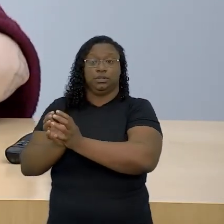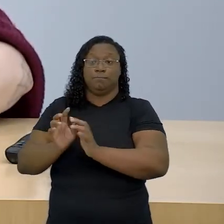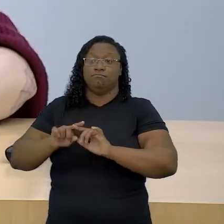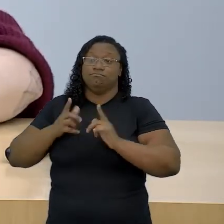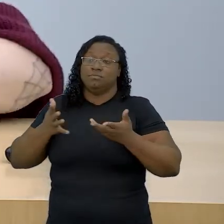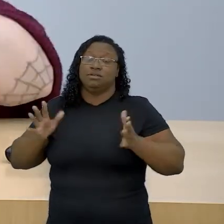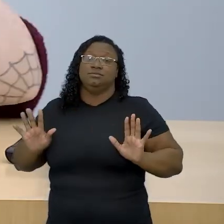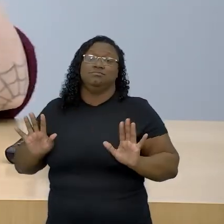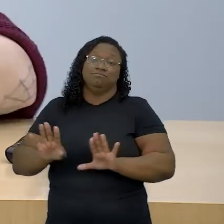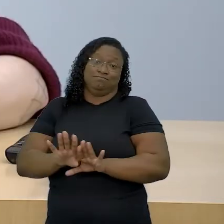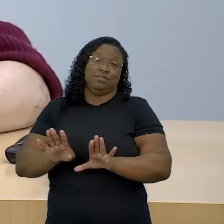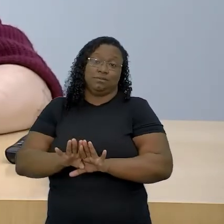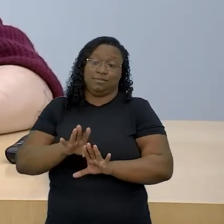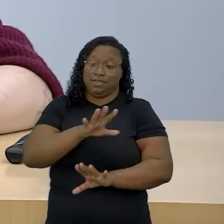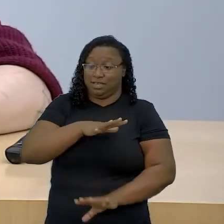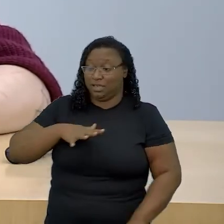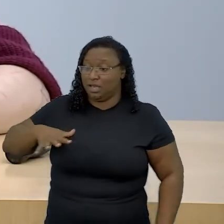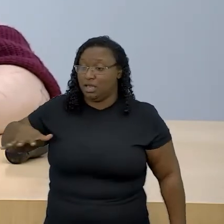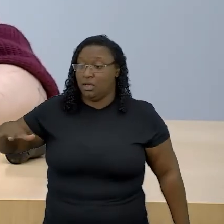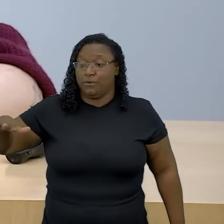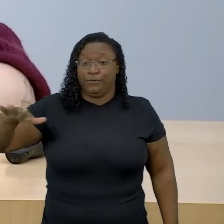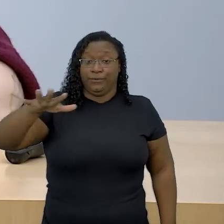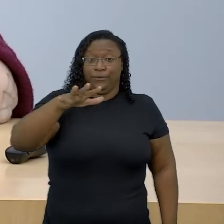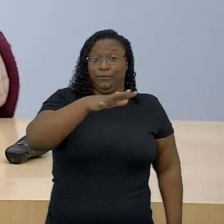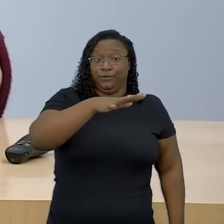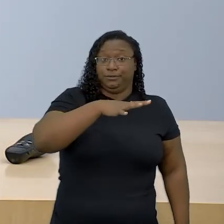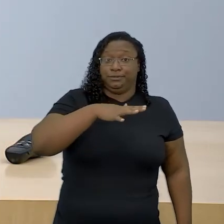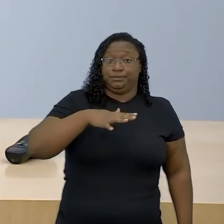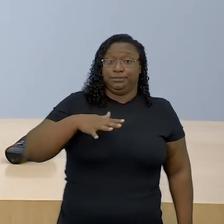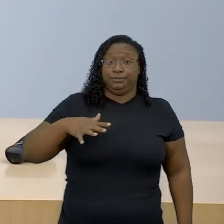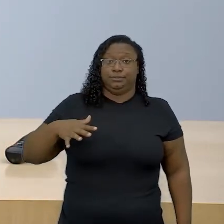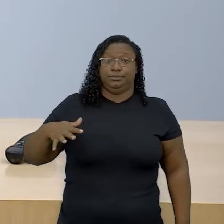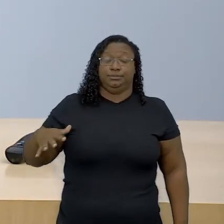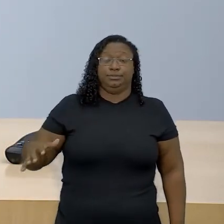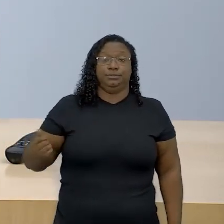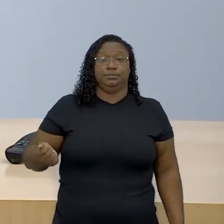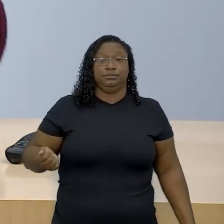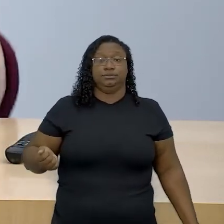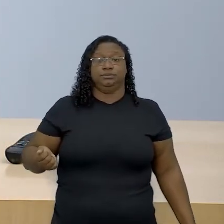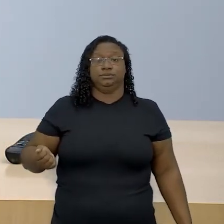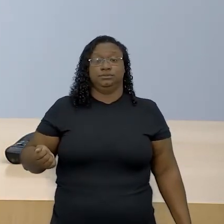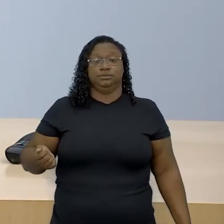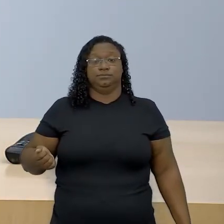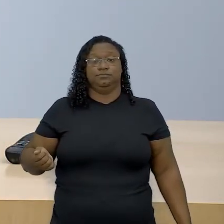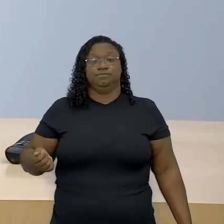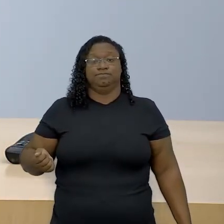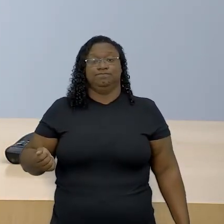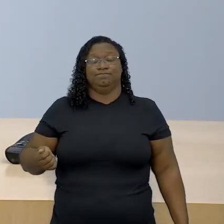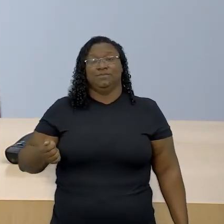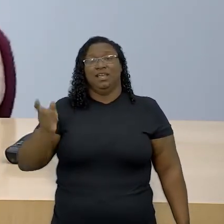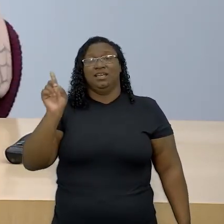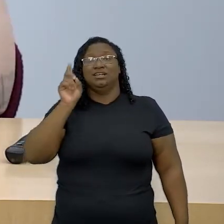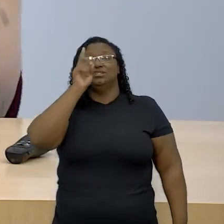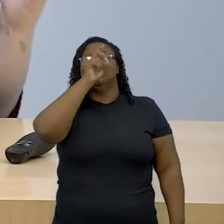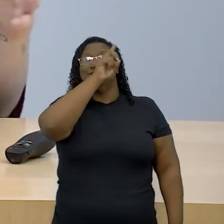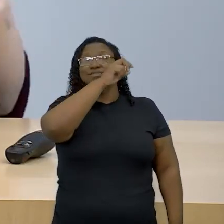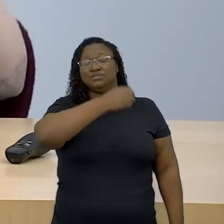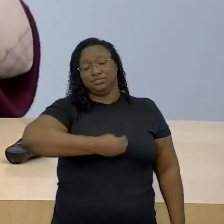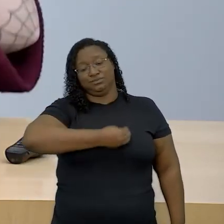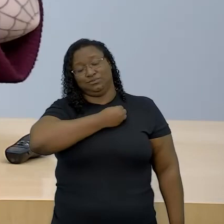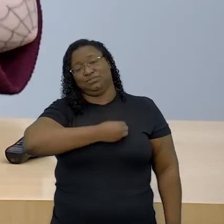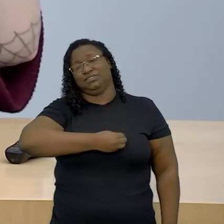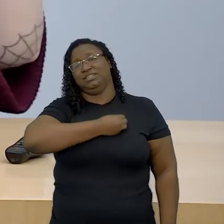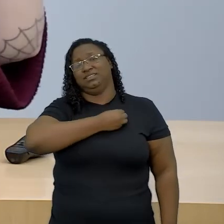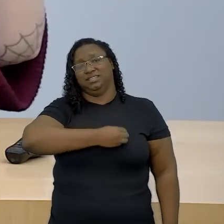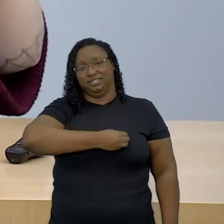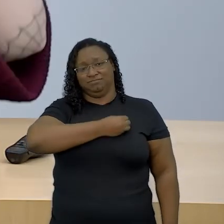são submetidas em detrimento de boas condições